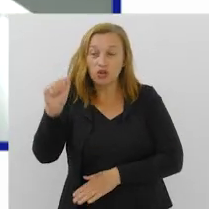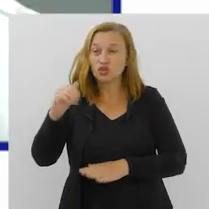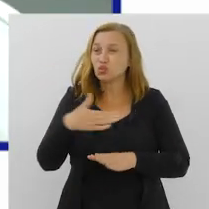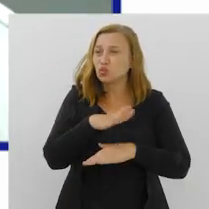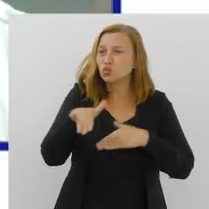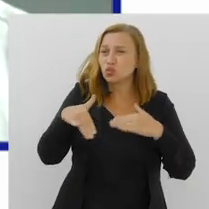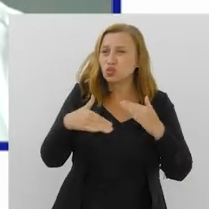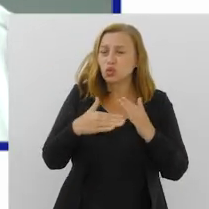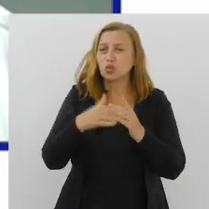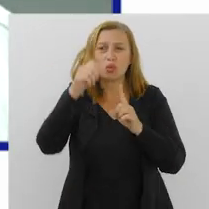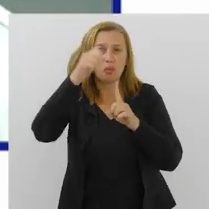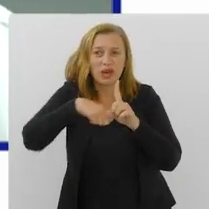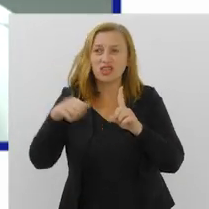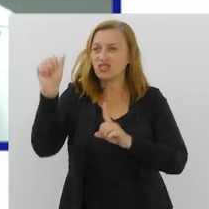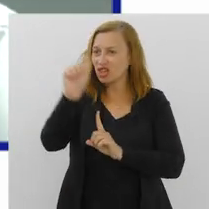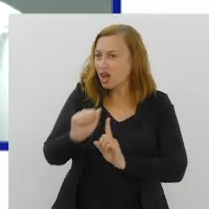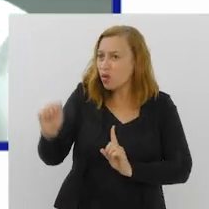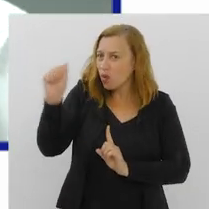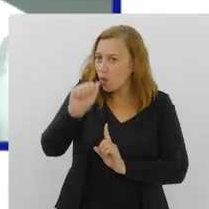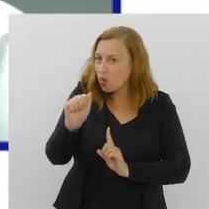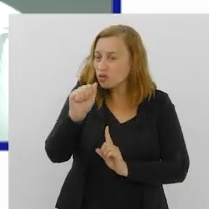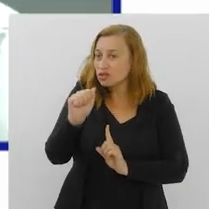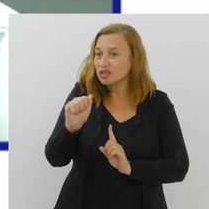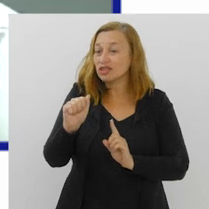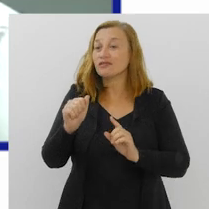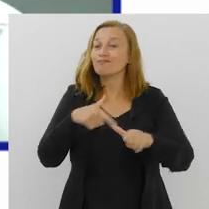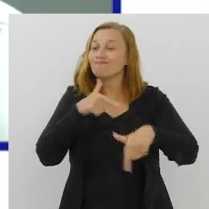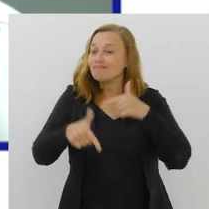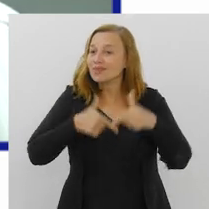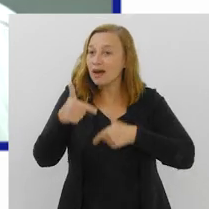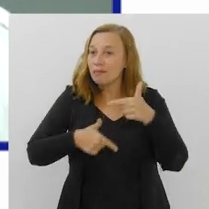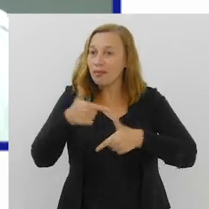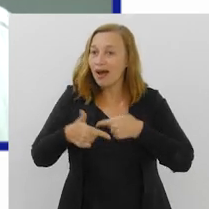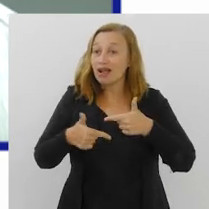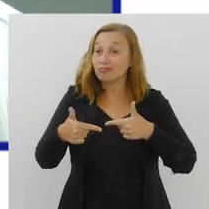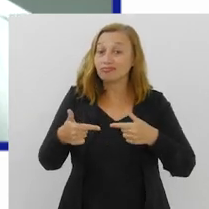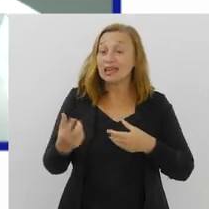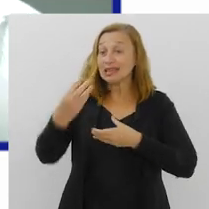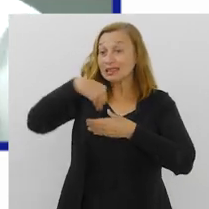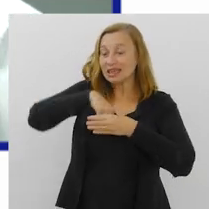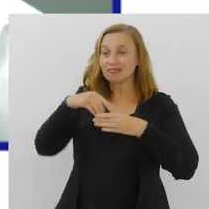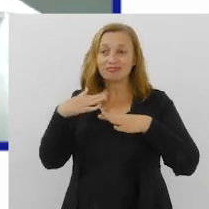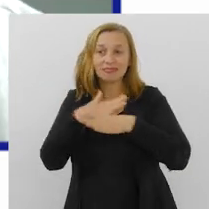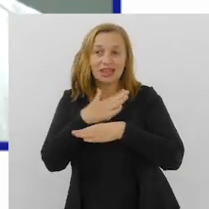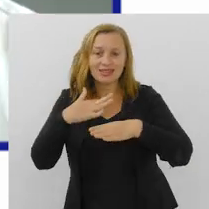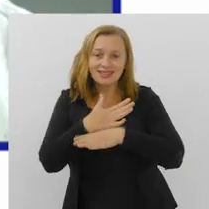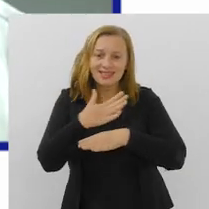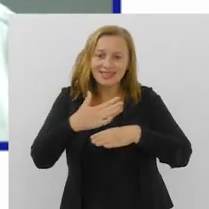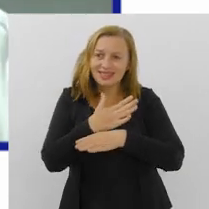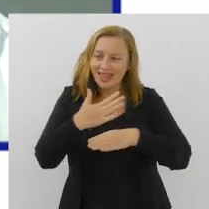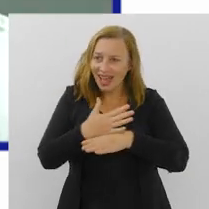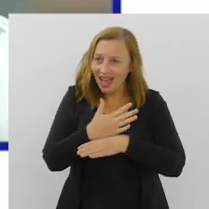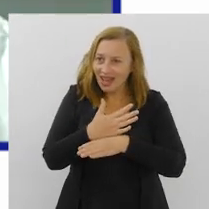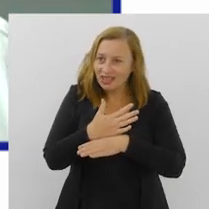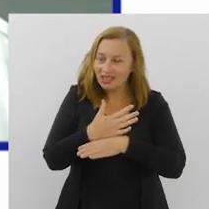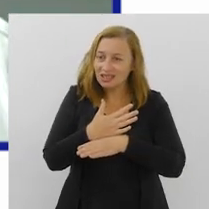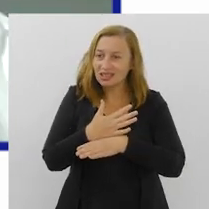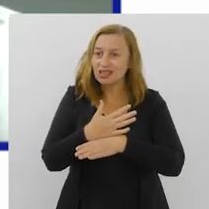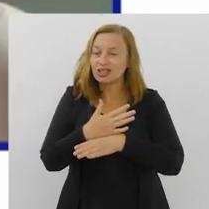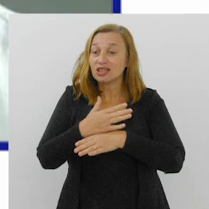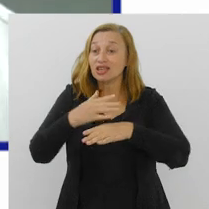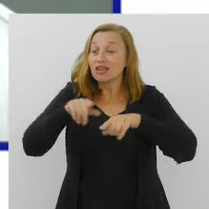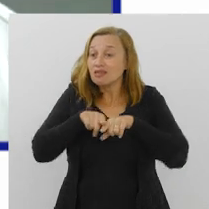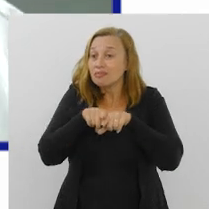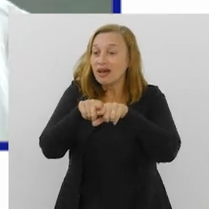agosto que se passa, a gente faz um trabalho aqui na cidade, com as autarquias e fundações